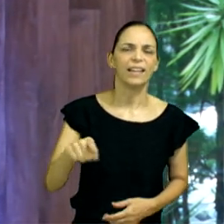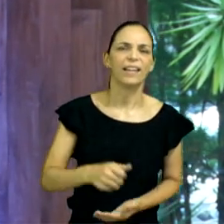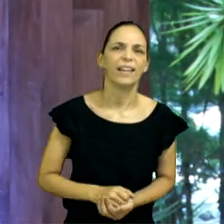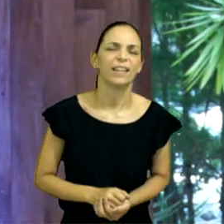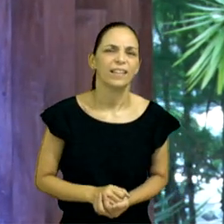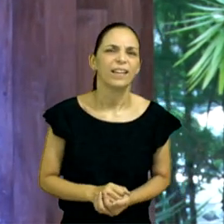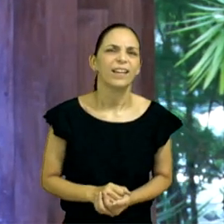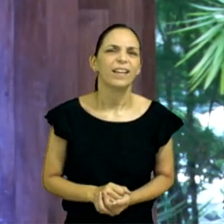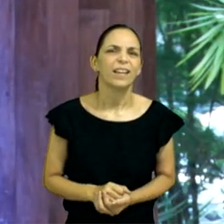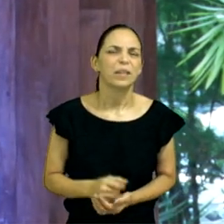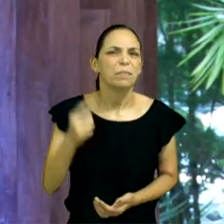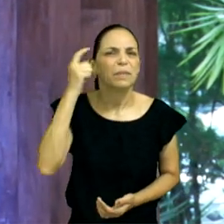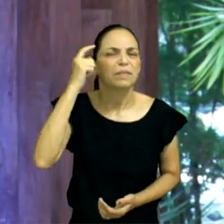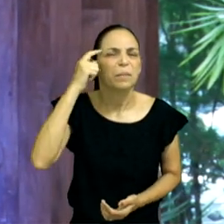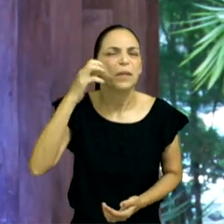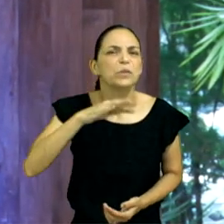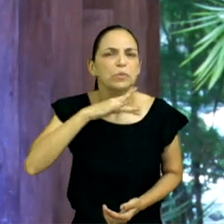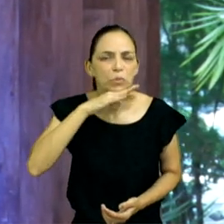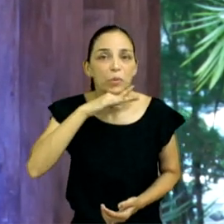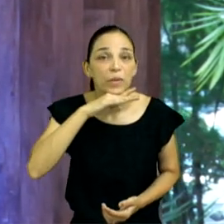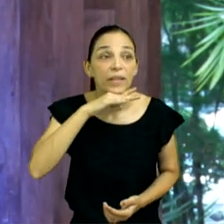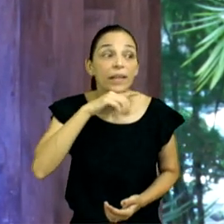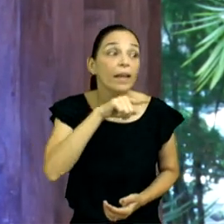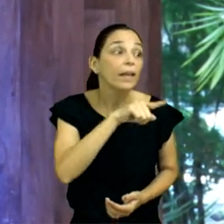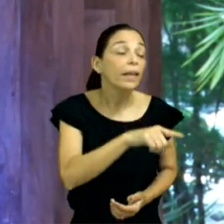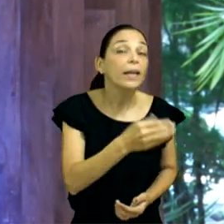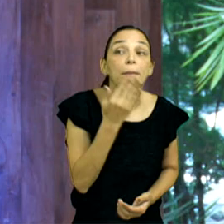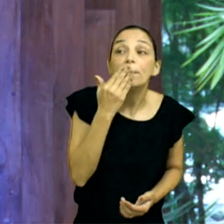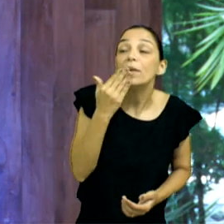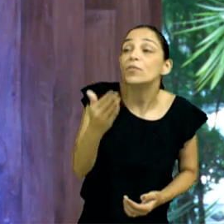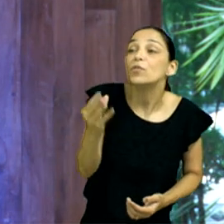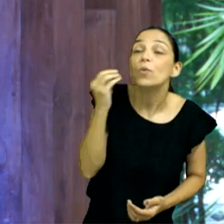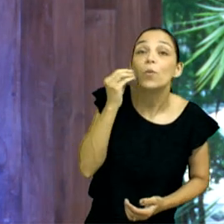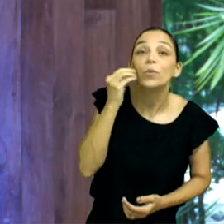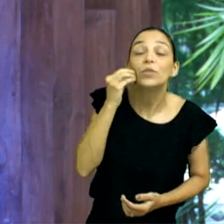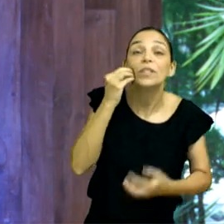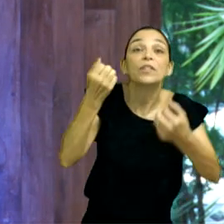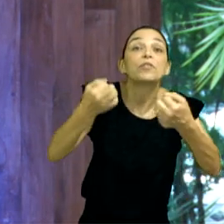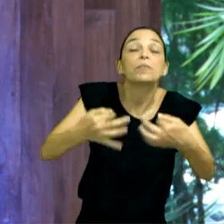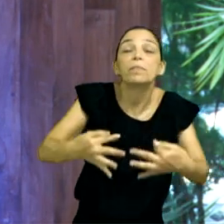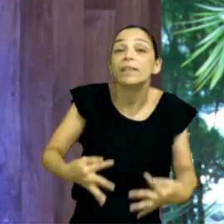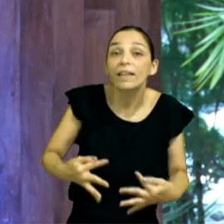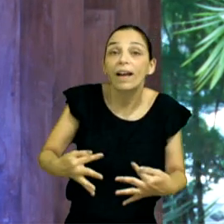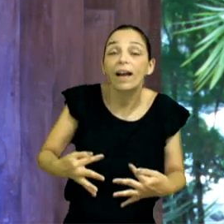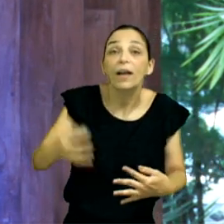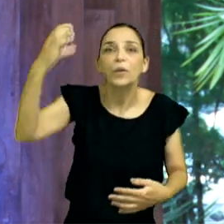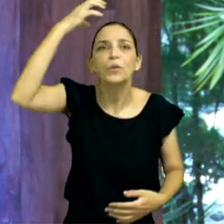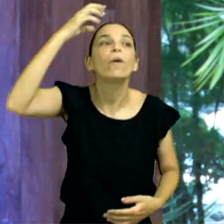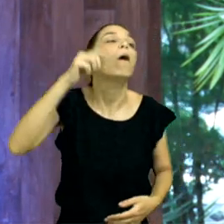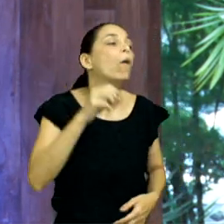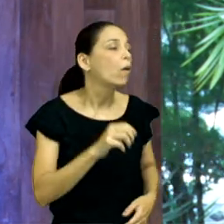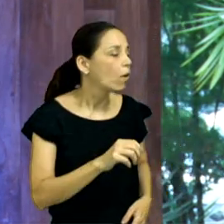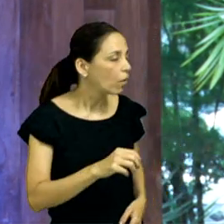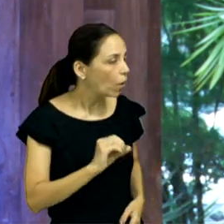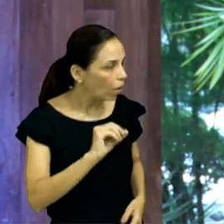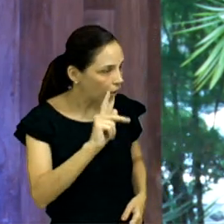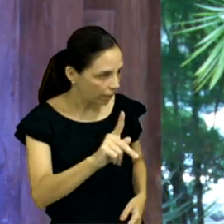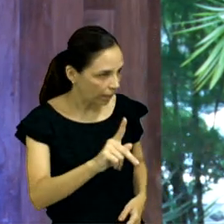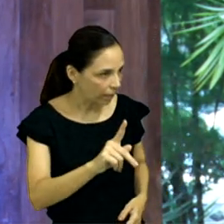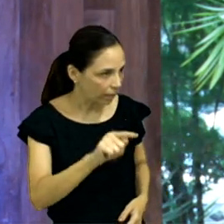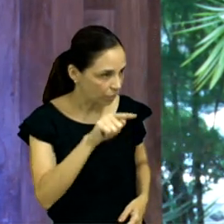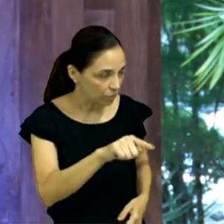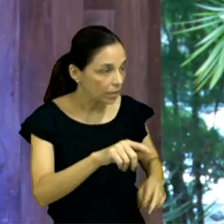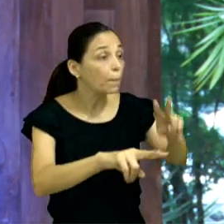E aquele rei, diante do pedido dele de uma oportunidade, falou assim, olha, eu vou lhe dar uma oportunidade. Você está aqui